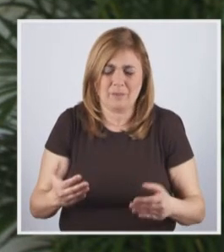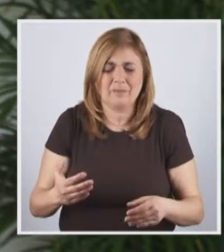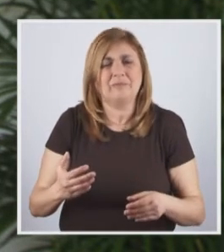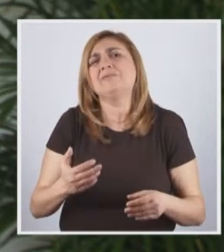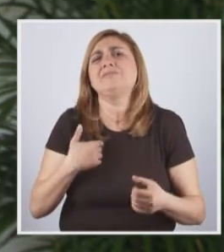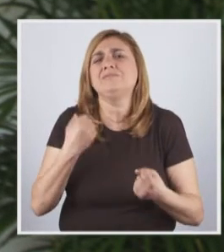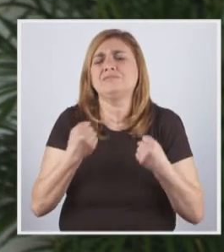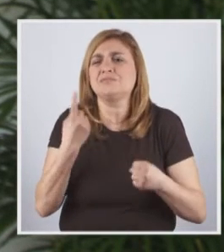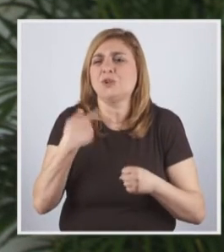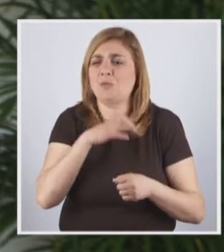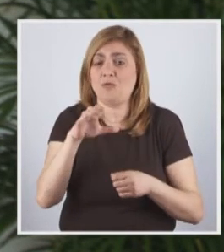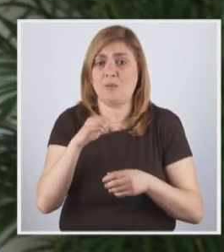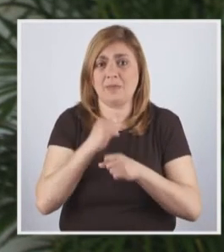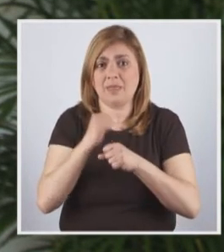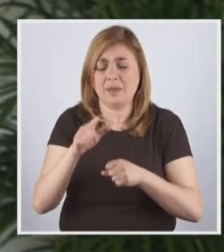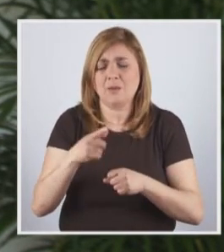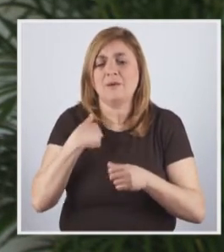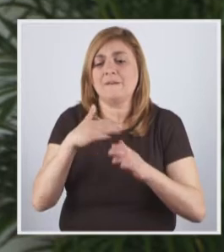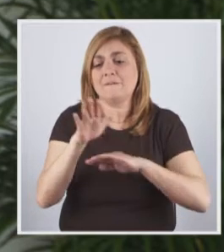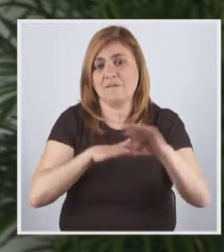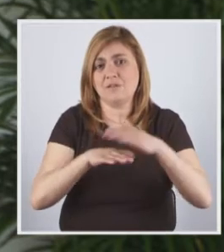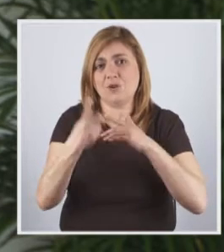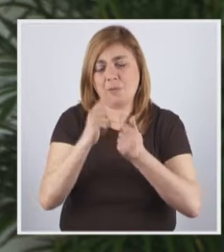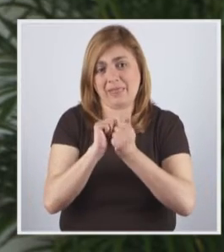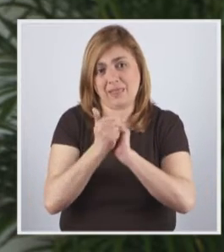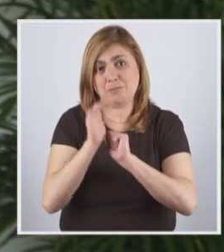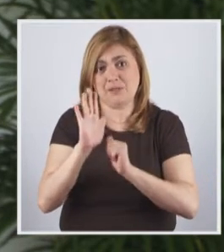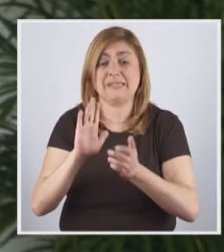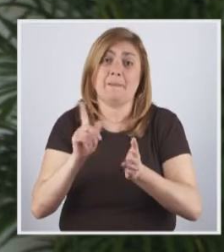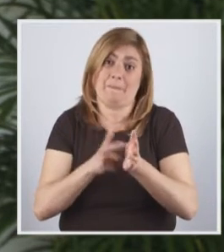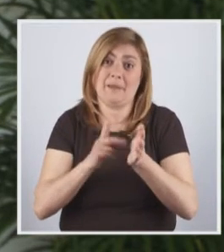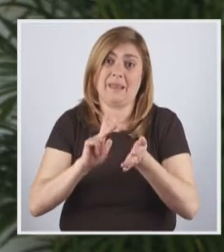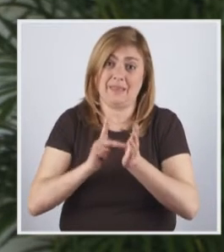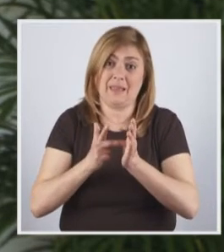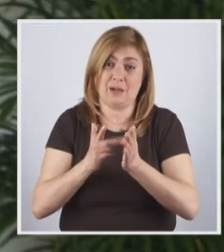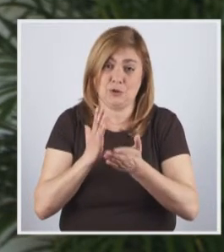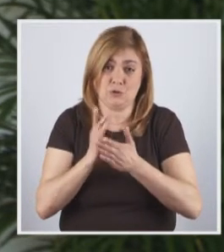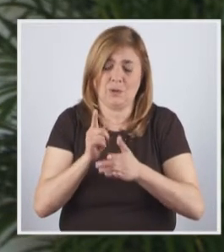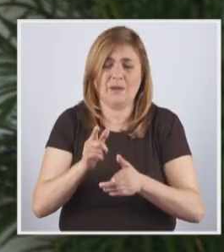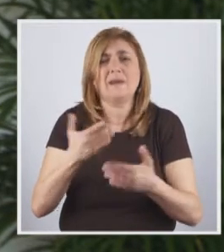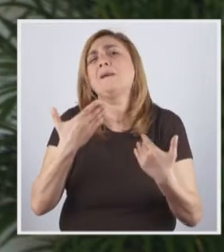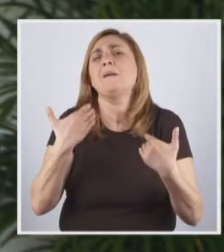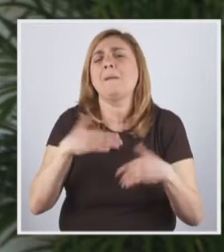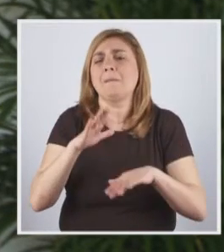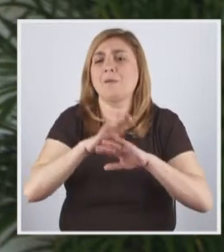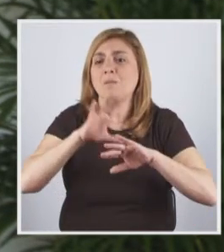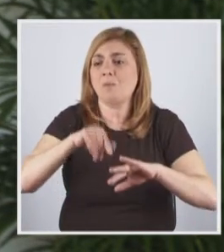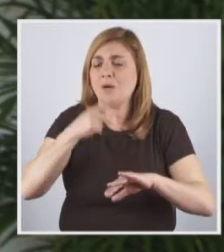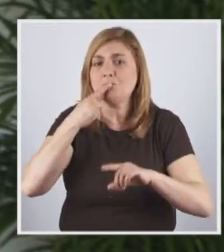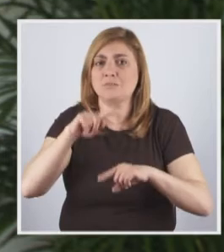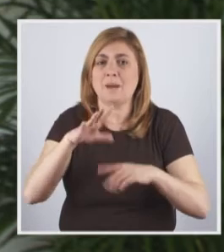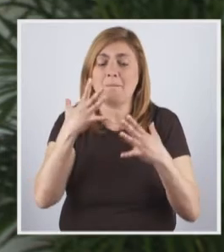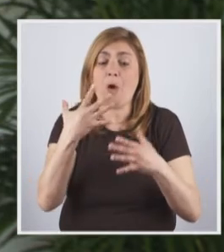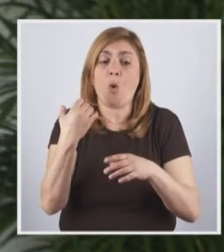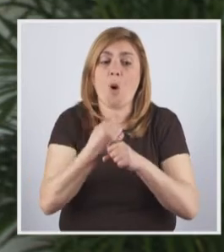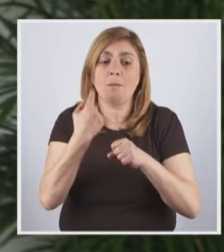Tinha uma forma de trabalhar que exigia algumas adaptações tecnológicas, nada mais do que isso, mas face à existência de uma tão vasta mão